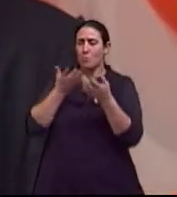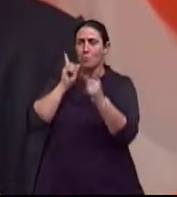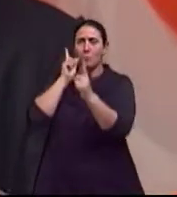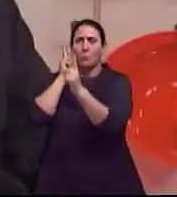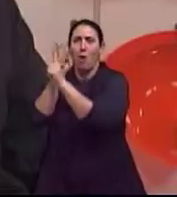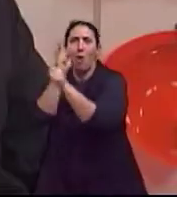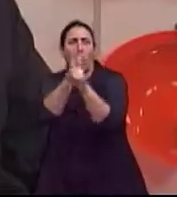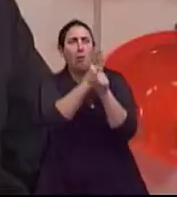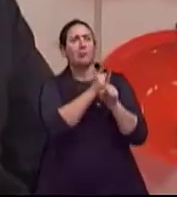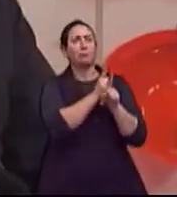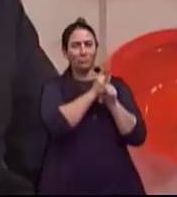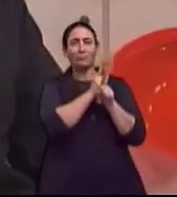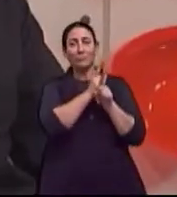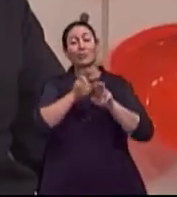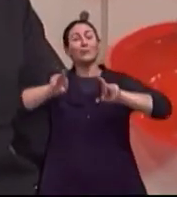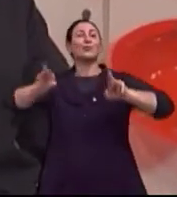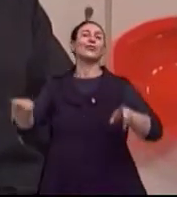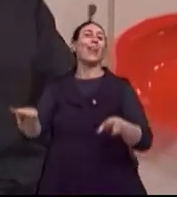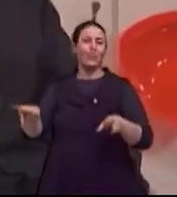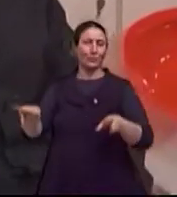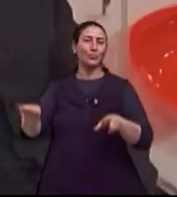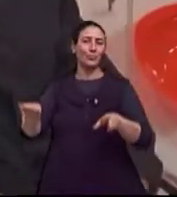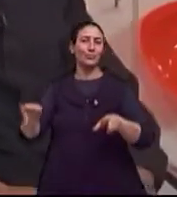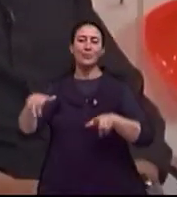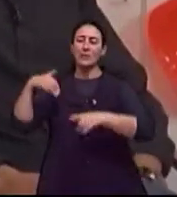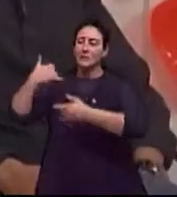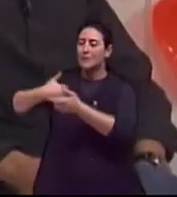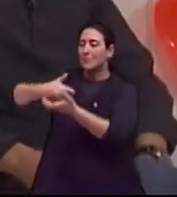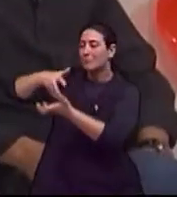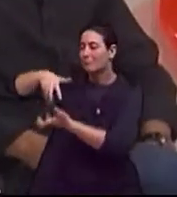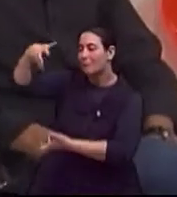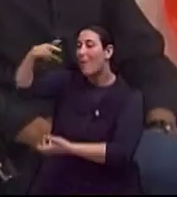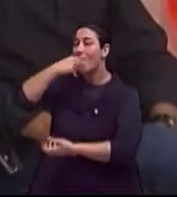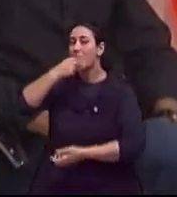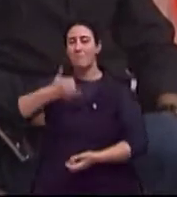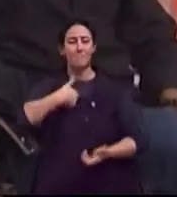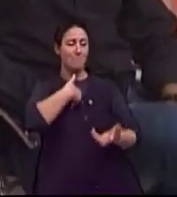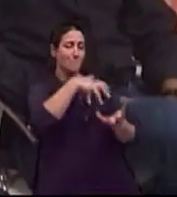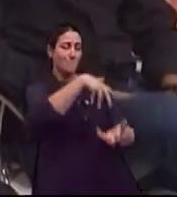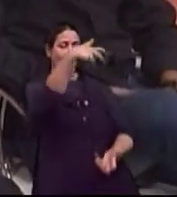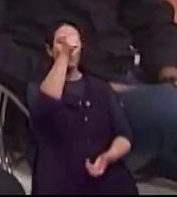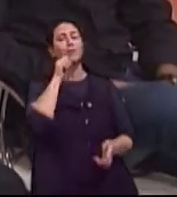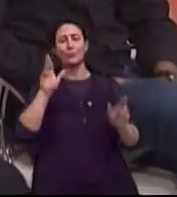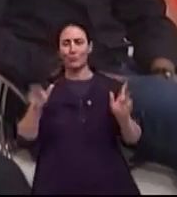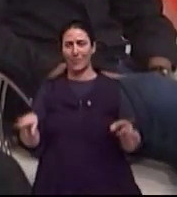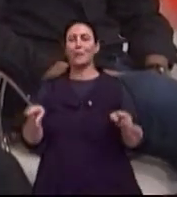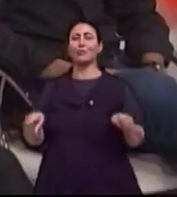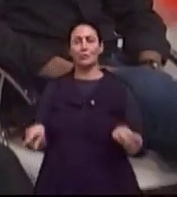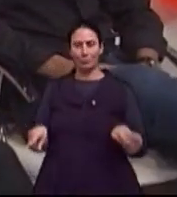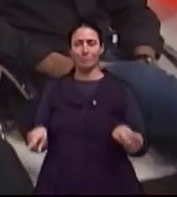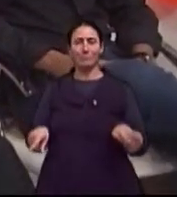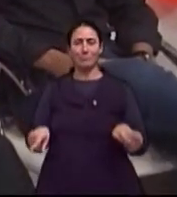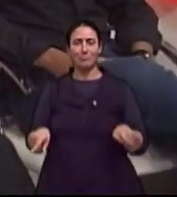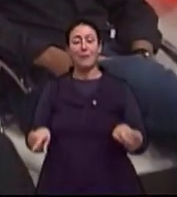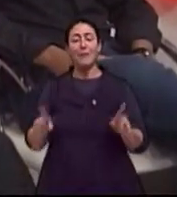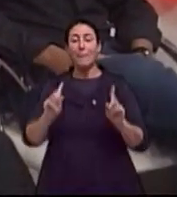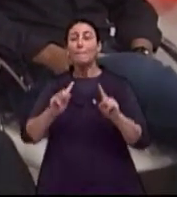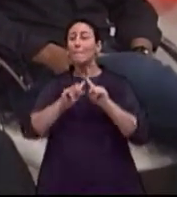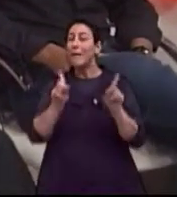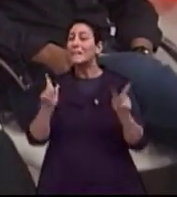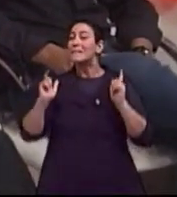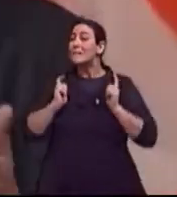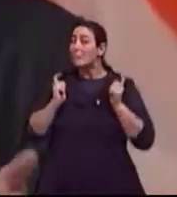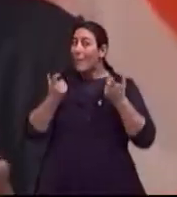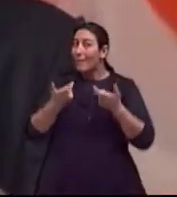envelhecer do homem e o envelhecer da mulher. Embora na questão de sexualidade, os dois tenham essa